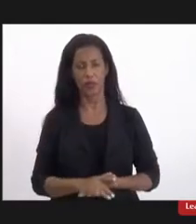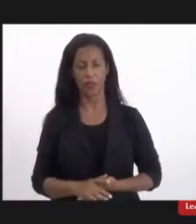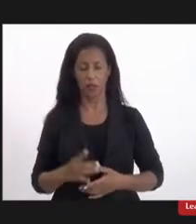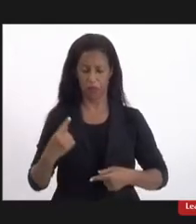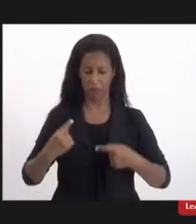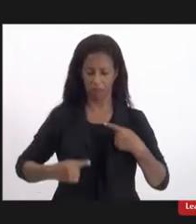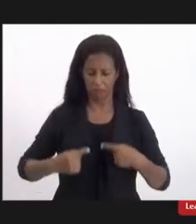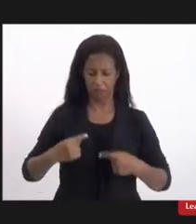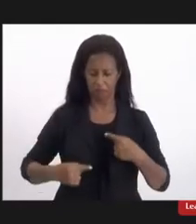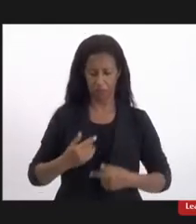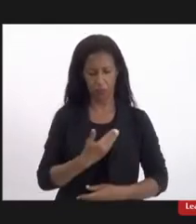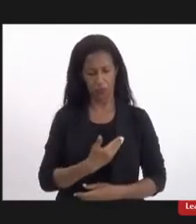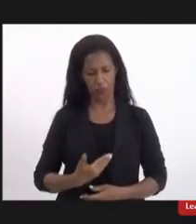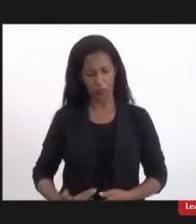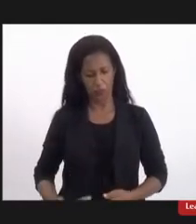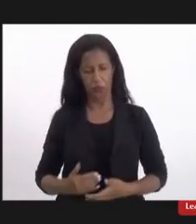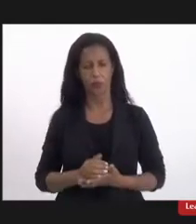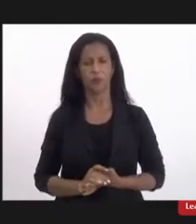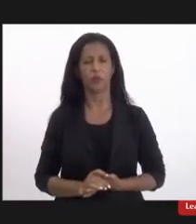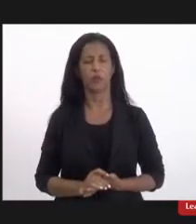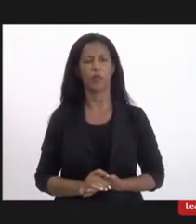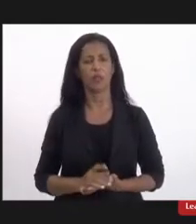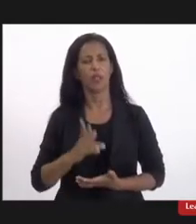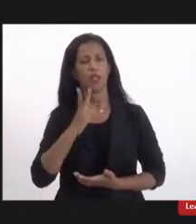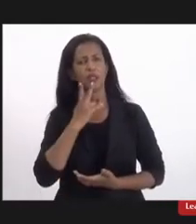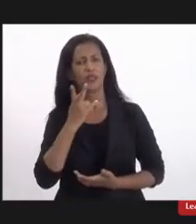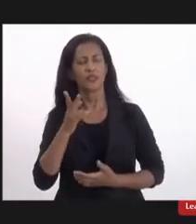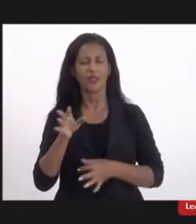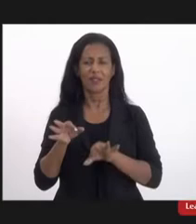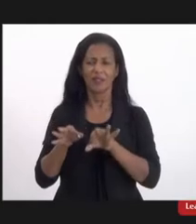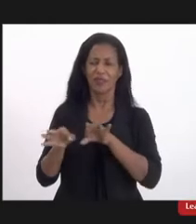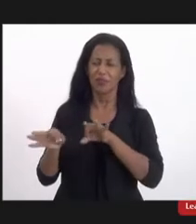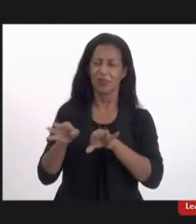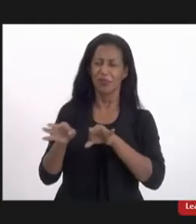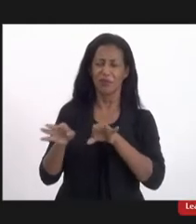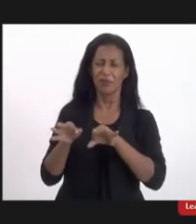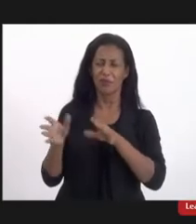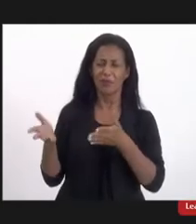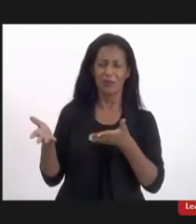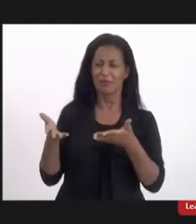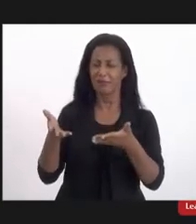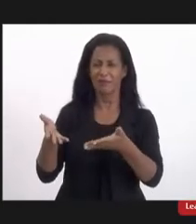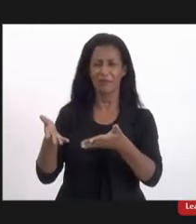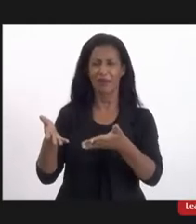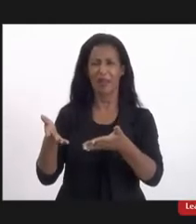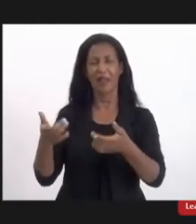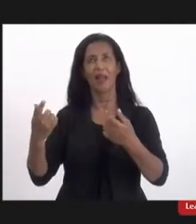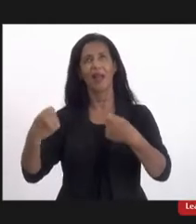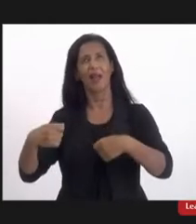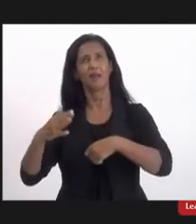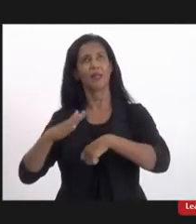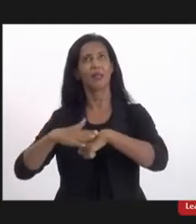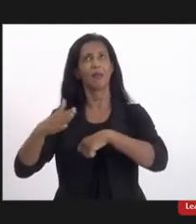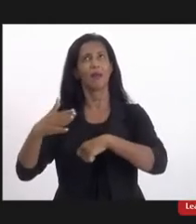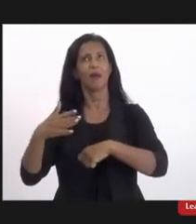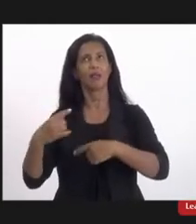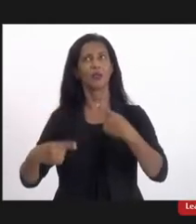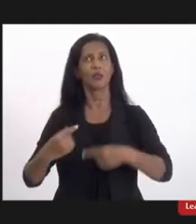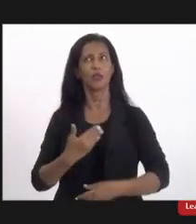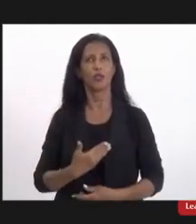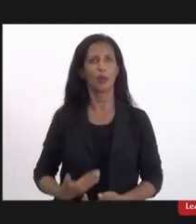políticas públicas a gente fala de forma tão generalizada tem que ter mais políticas